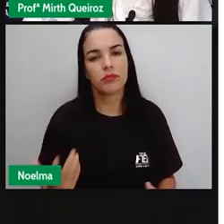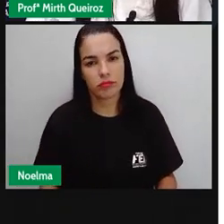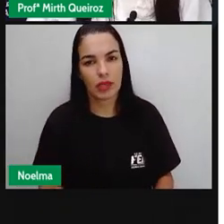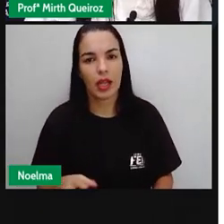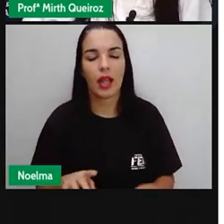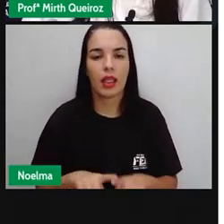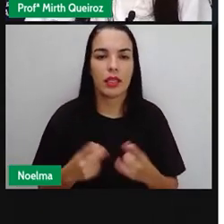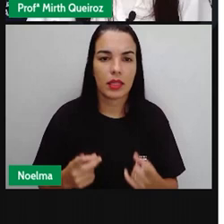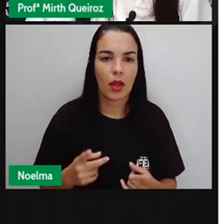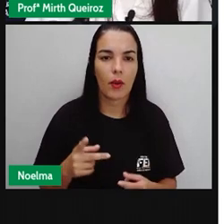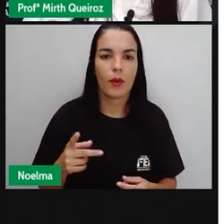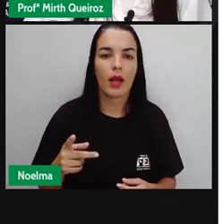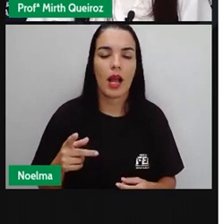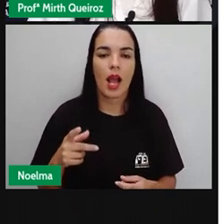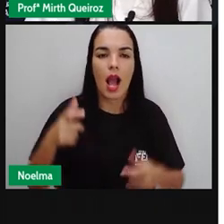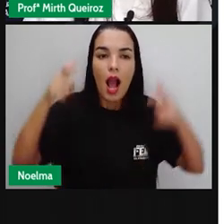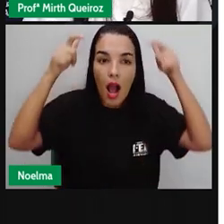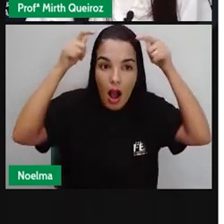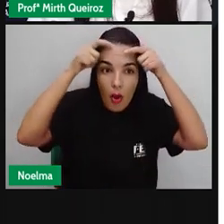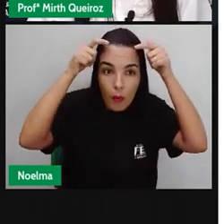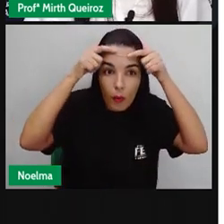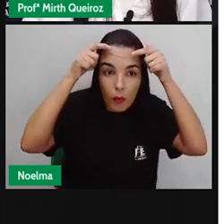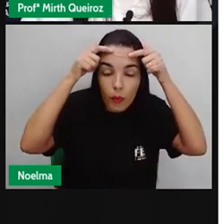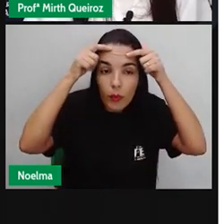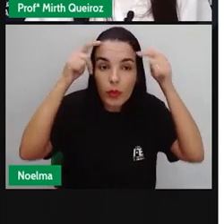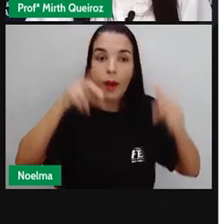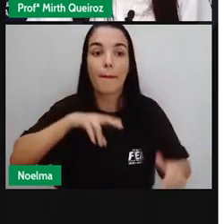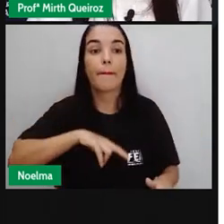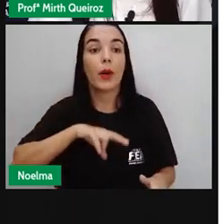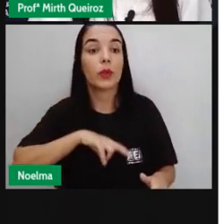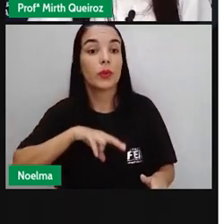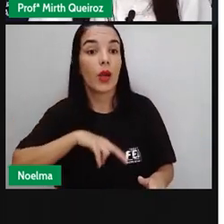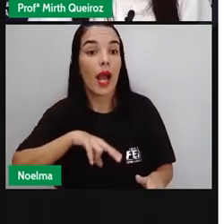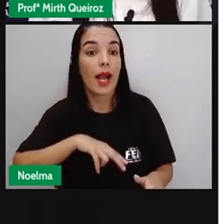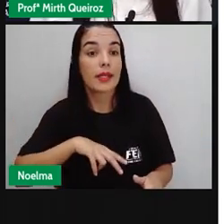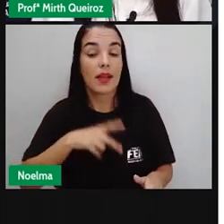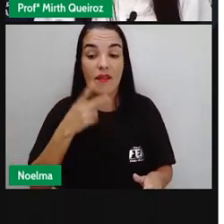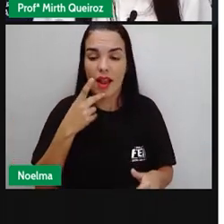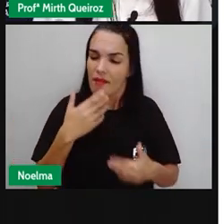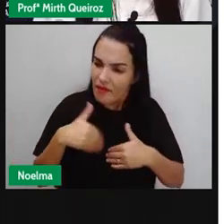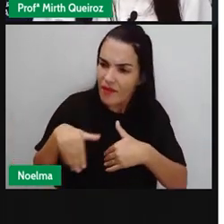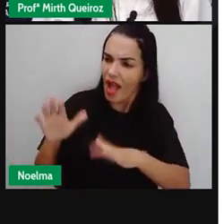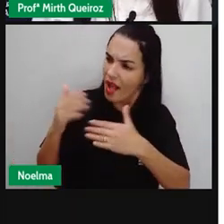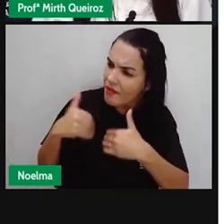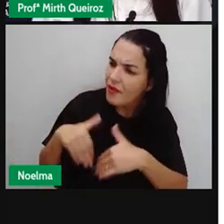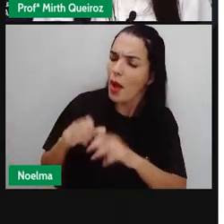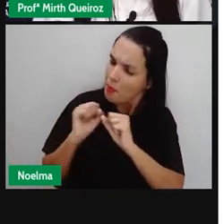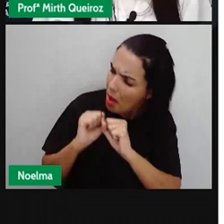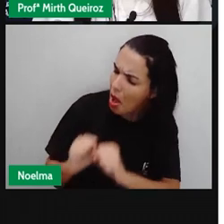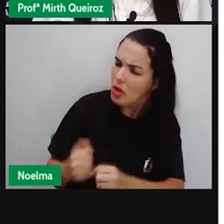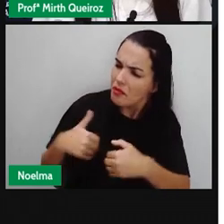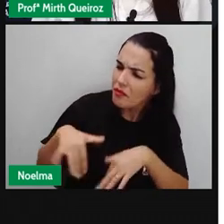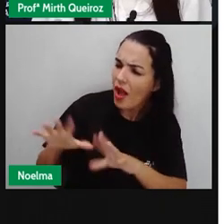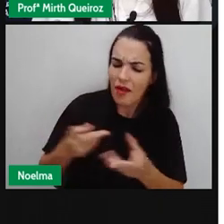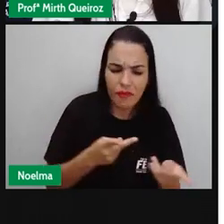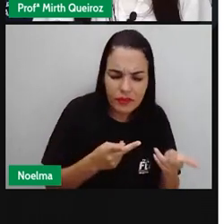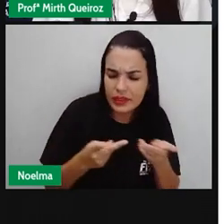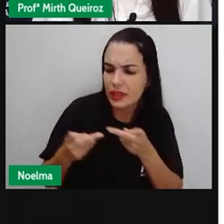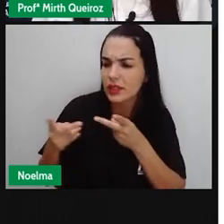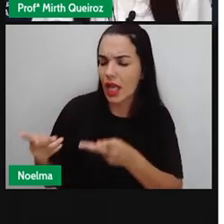própria coroa portuguesa estimulava os portugueses a vir aqui para o Brasil para evitar que